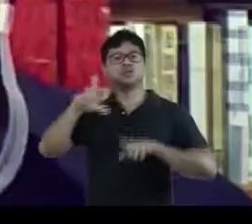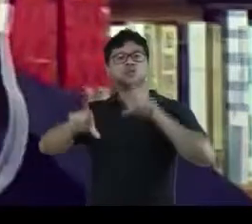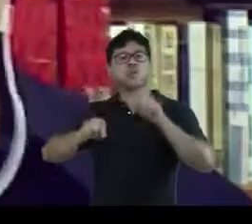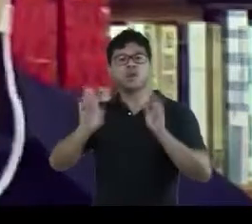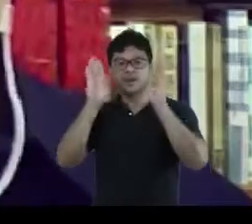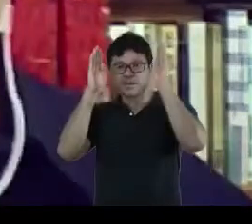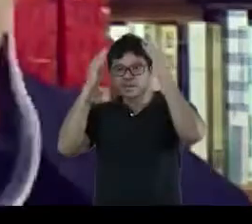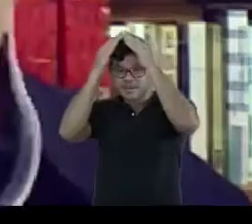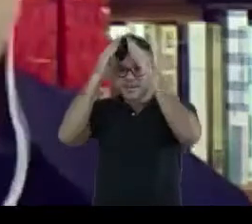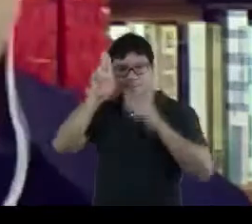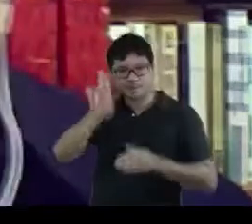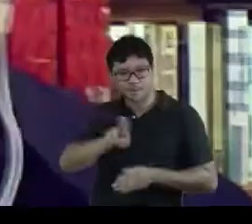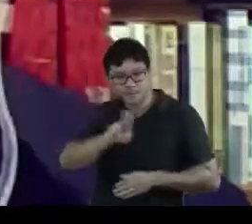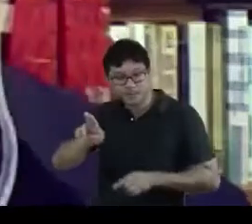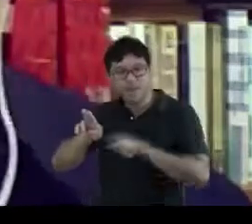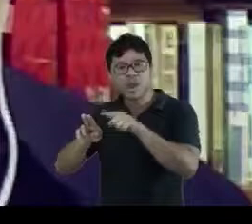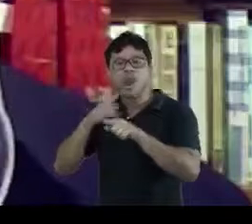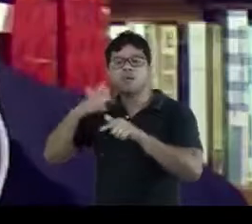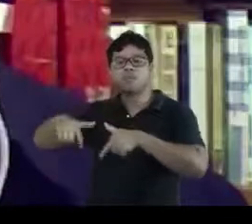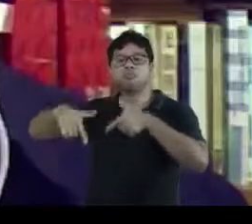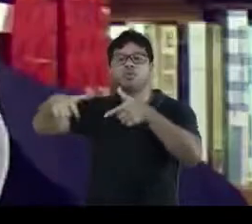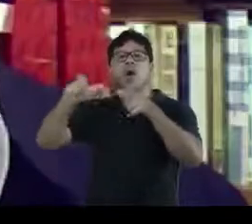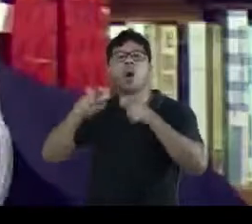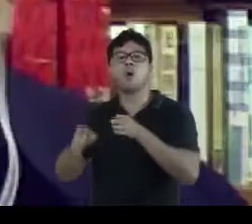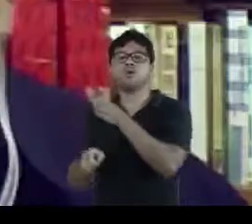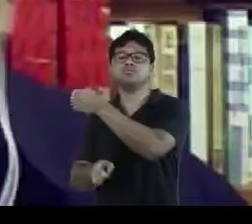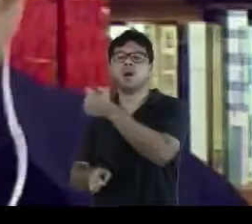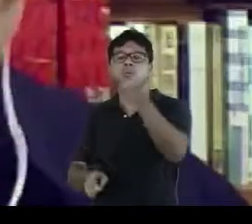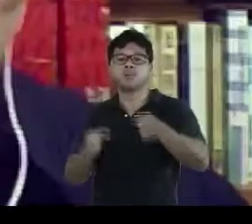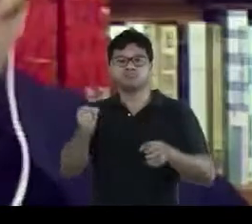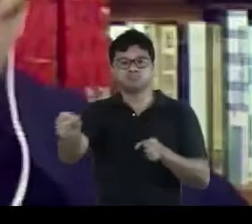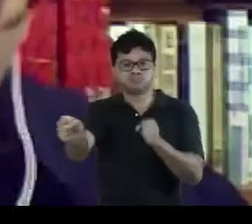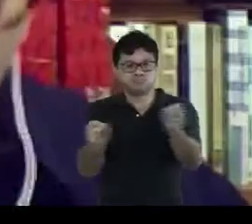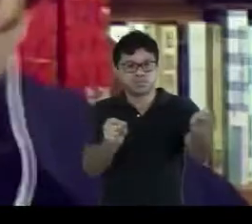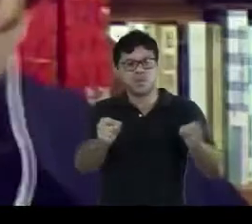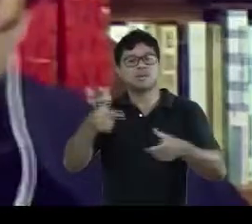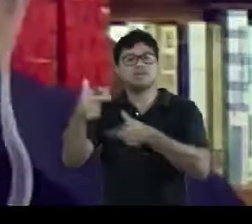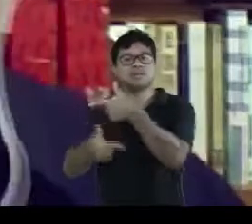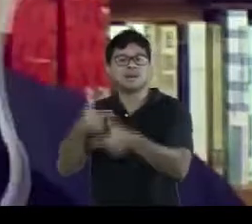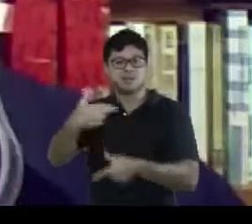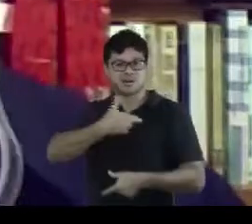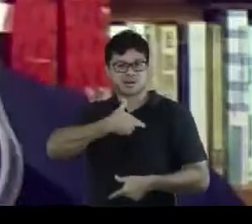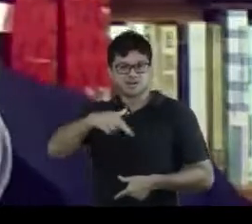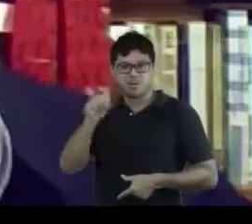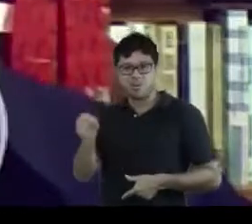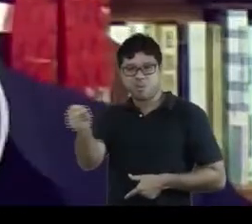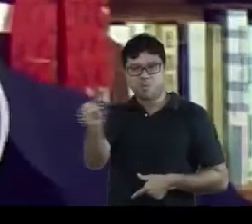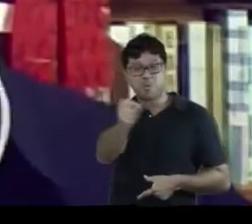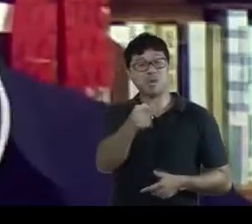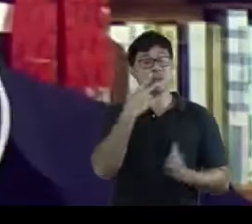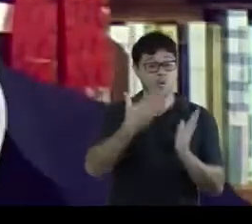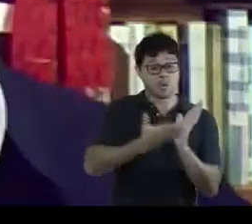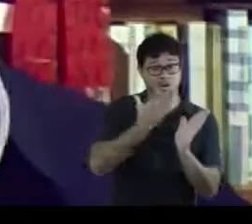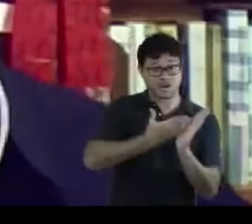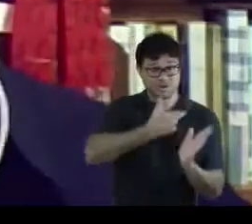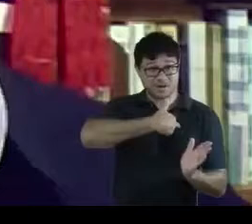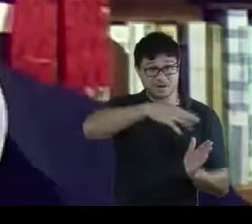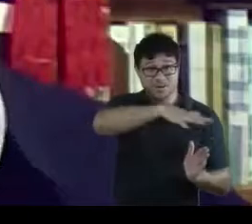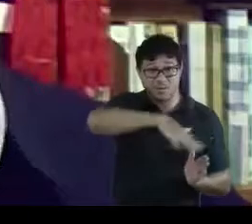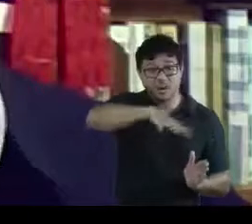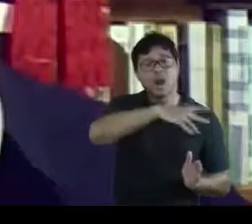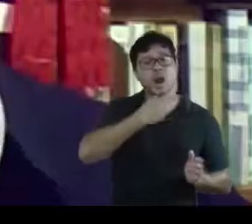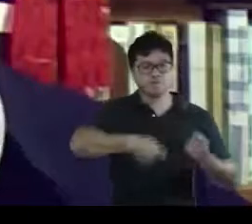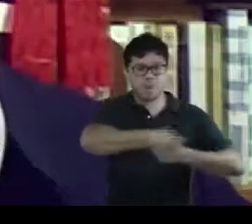e que designava a atuação onde iriam atuar esses religiosos. Então, essa questão do livro religioso era um